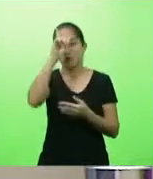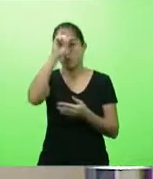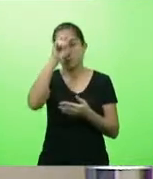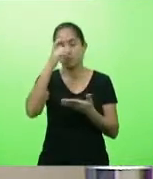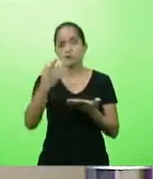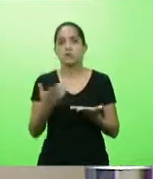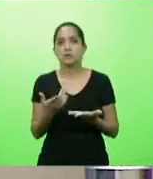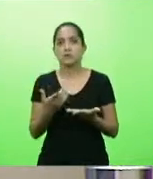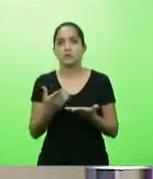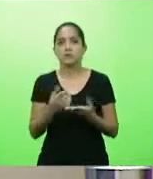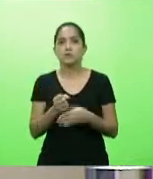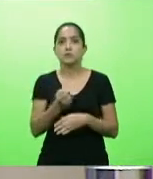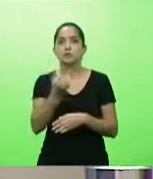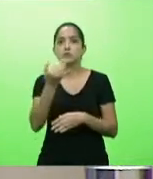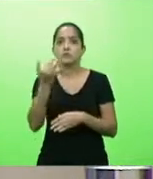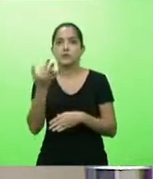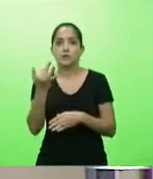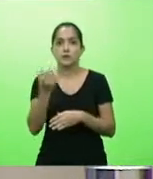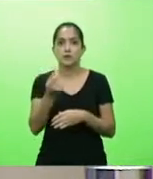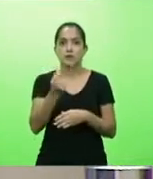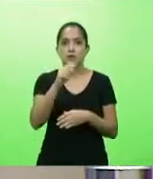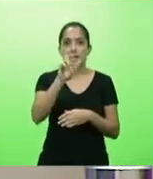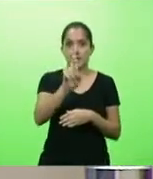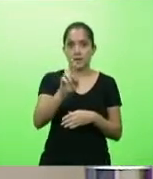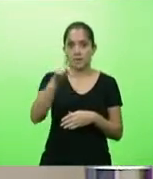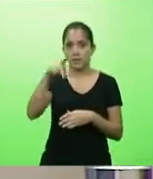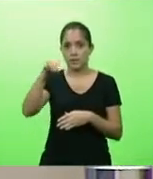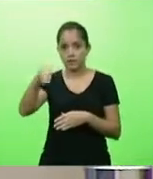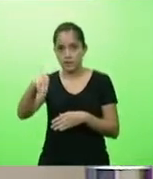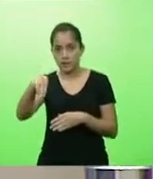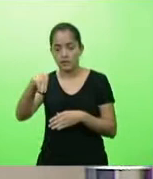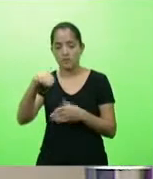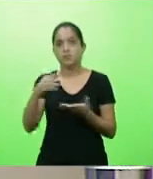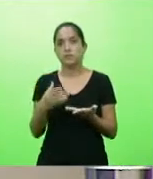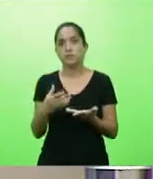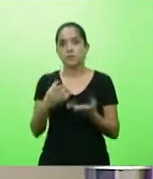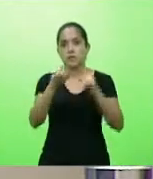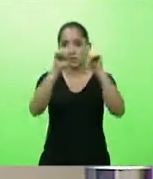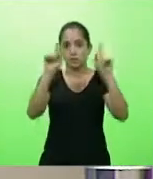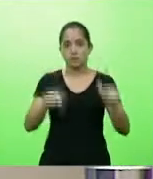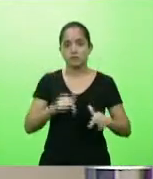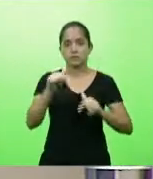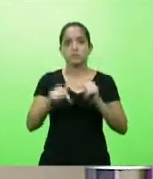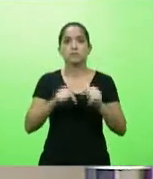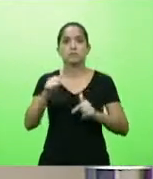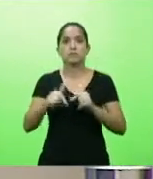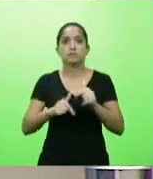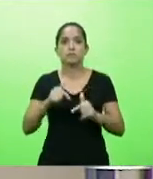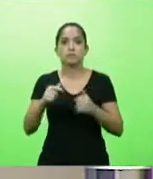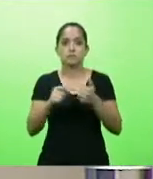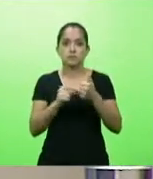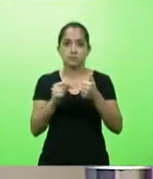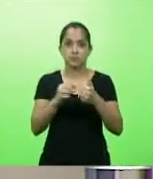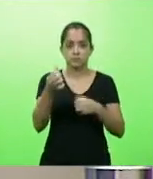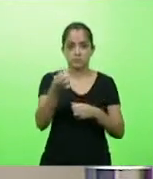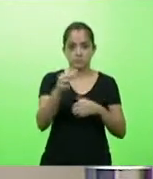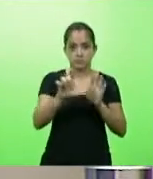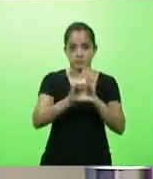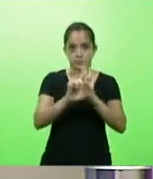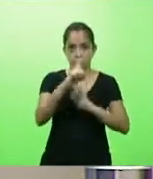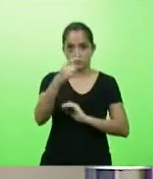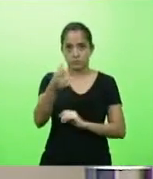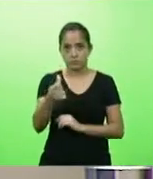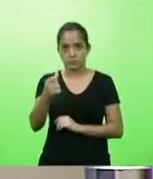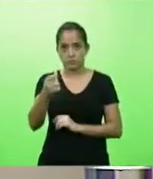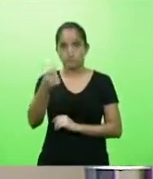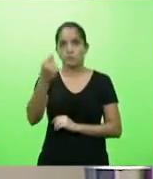os valores da RPM devido aos servidores de que trata o artigo 6º da Lei nº.160,